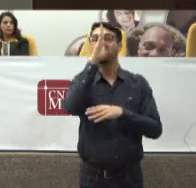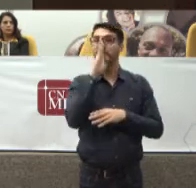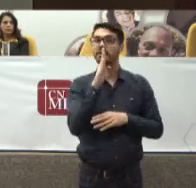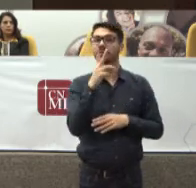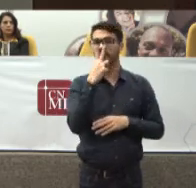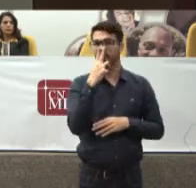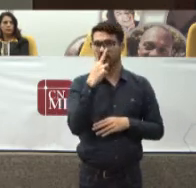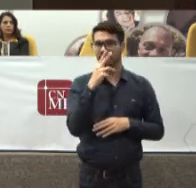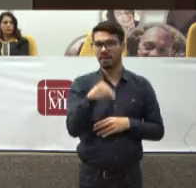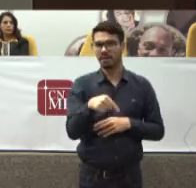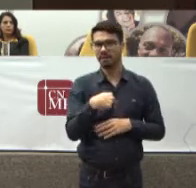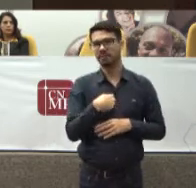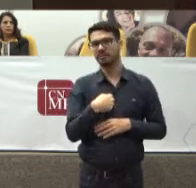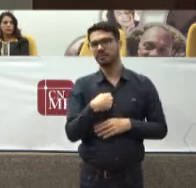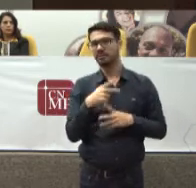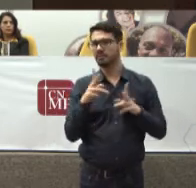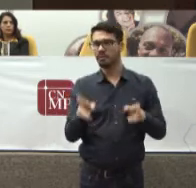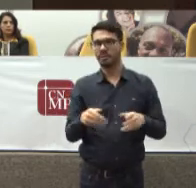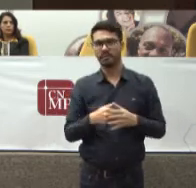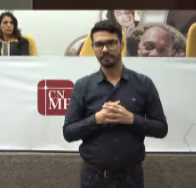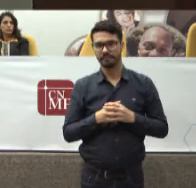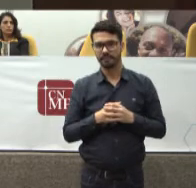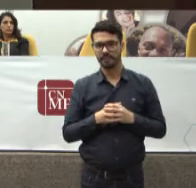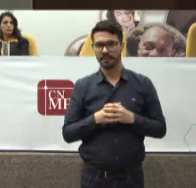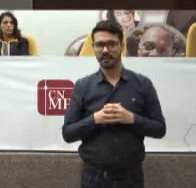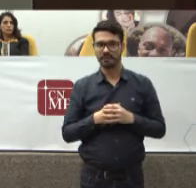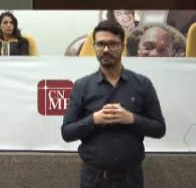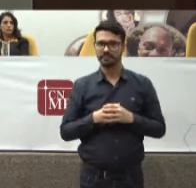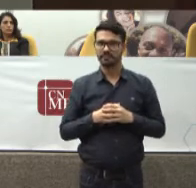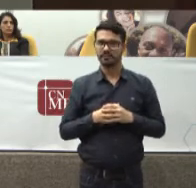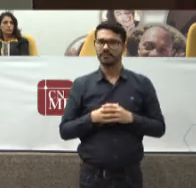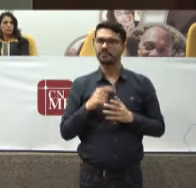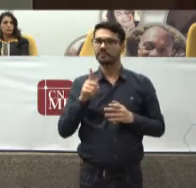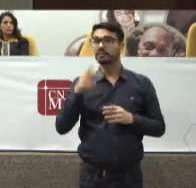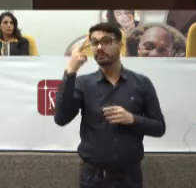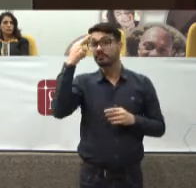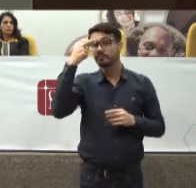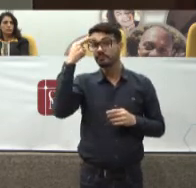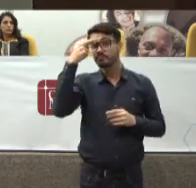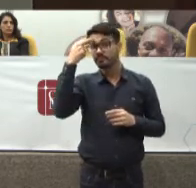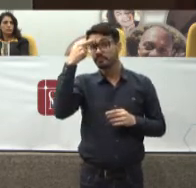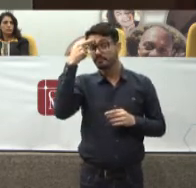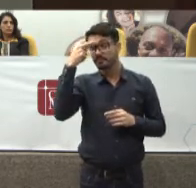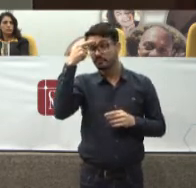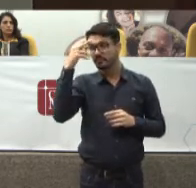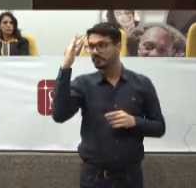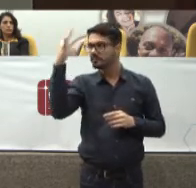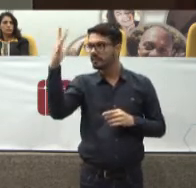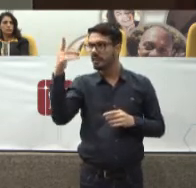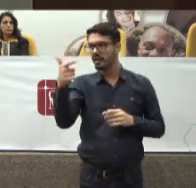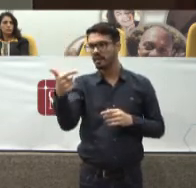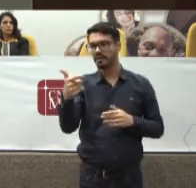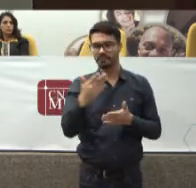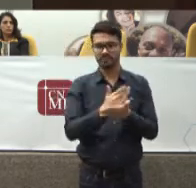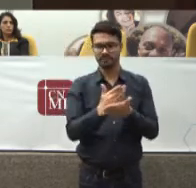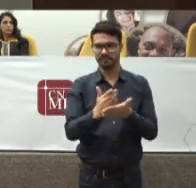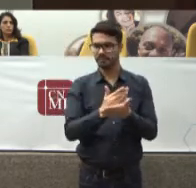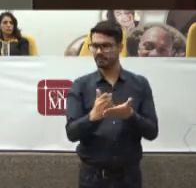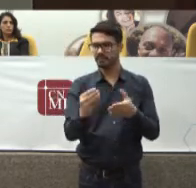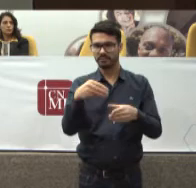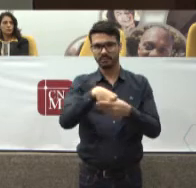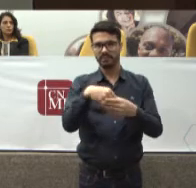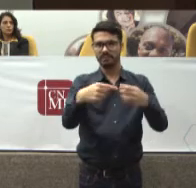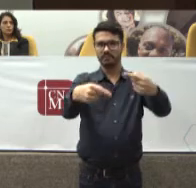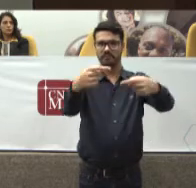achem Naquela mesma condição E essa é uma racionalidade Que por vezes Falta dentro Da discussão judicial